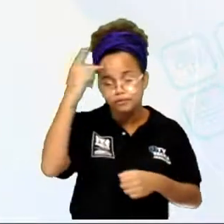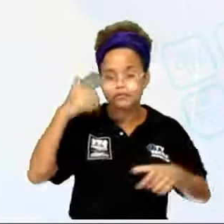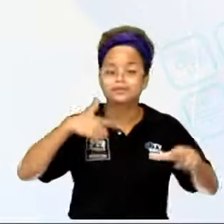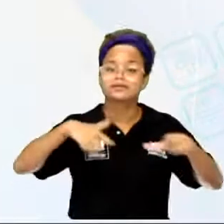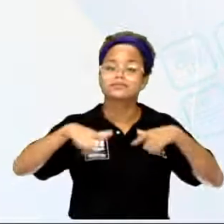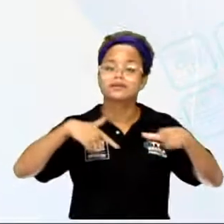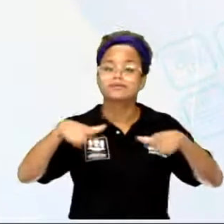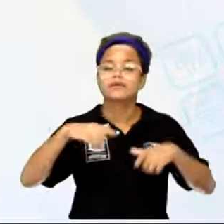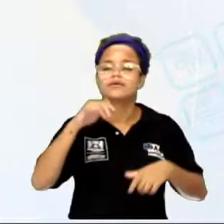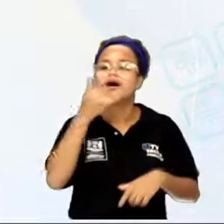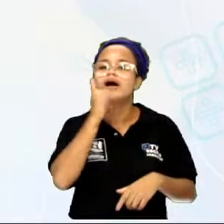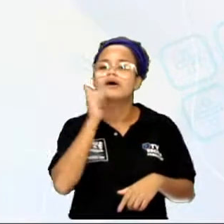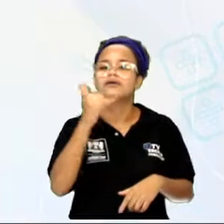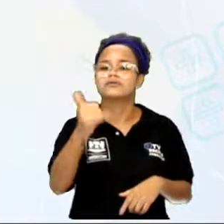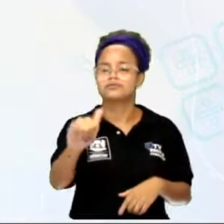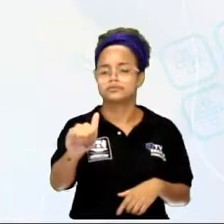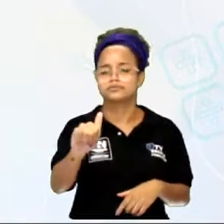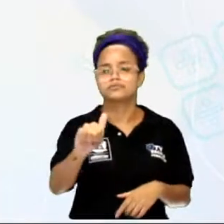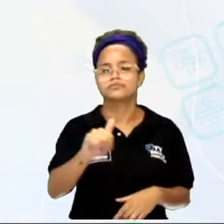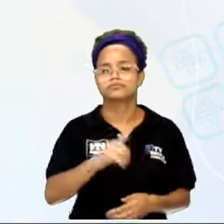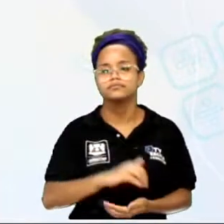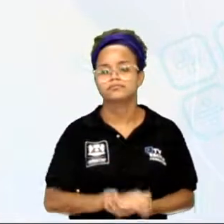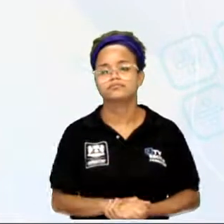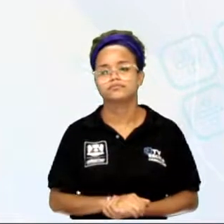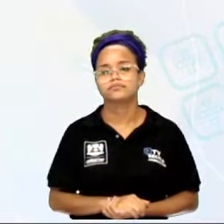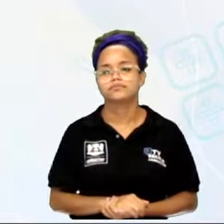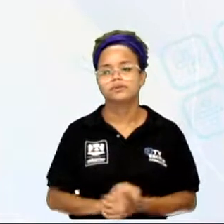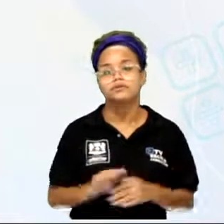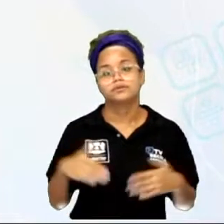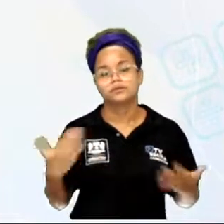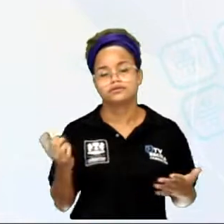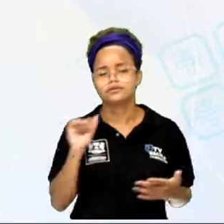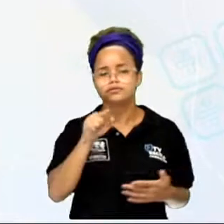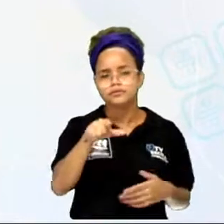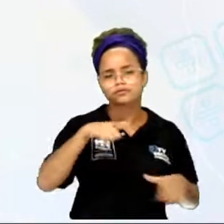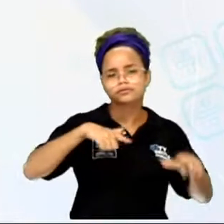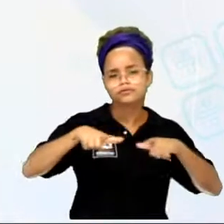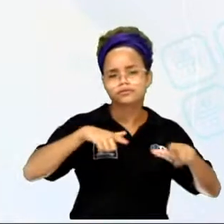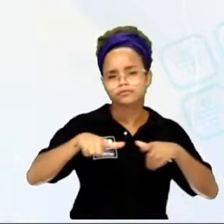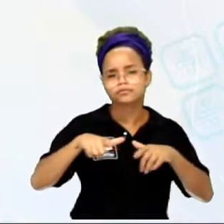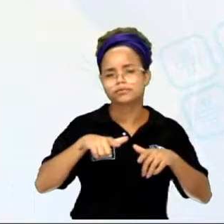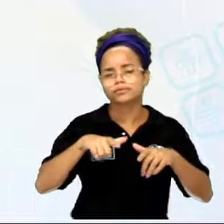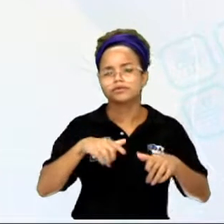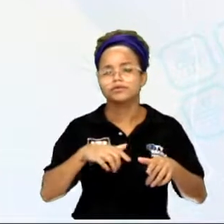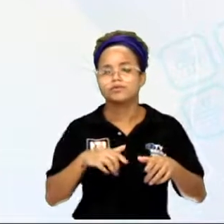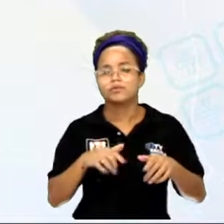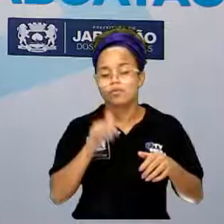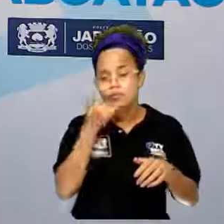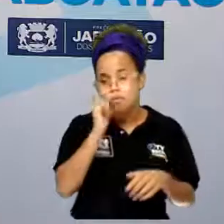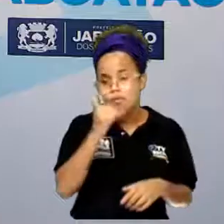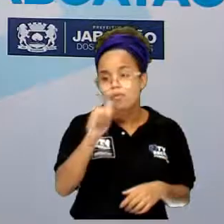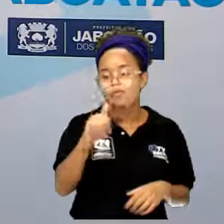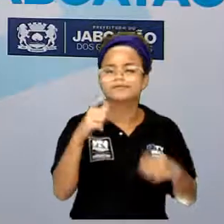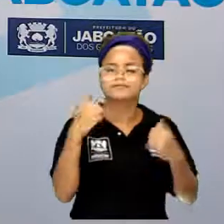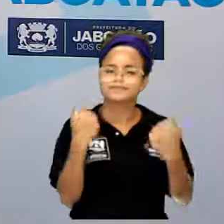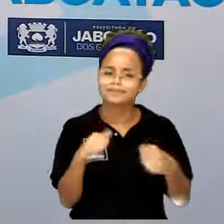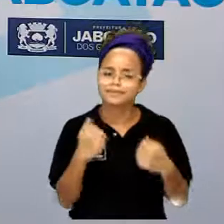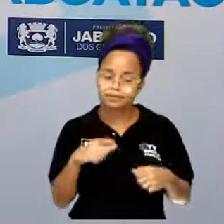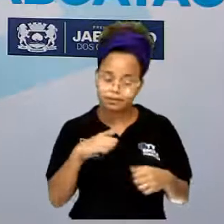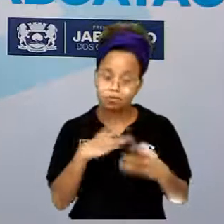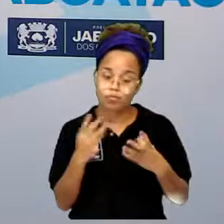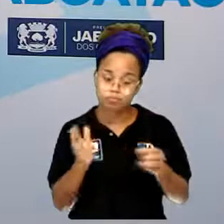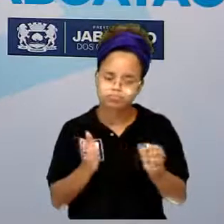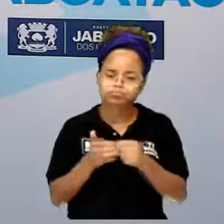com energia elétrica. Ou seja, se você trabalha com energia elétrica, a sua segurança precisa ser maior ainda.